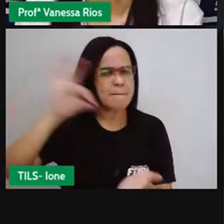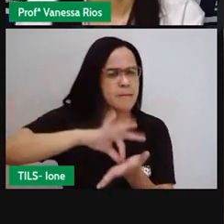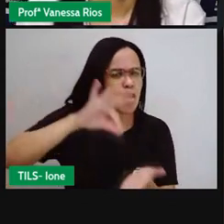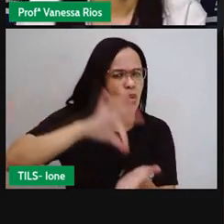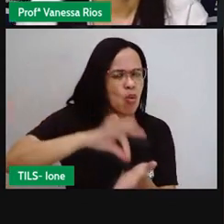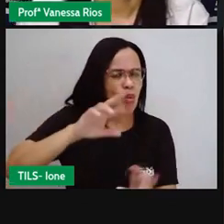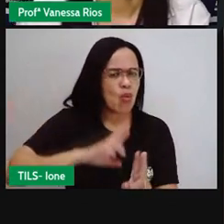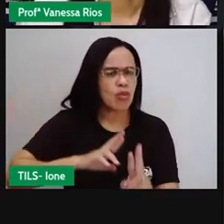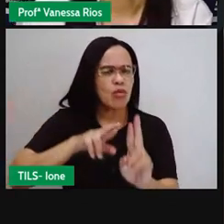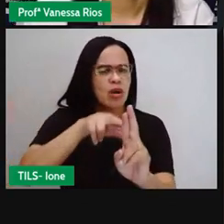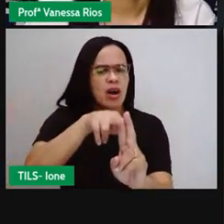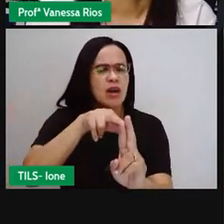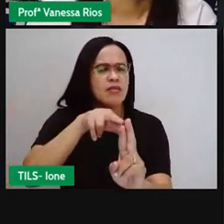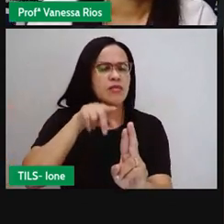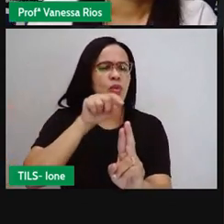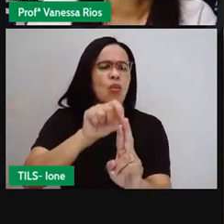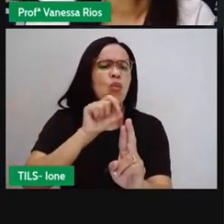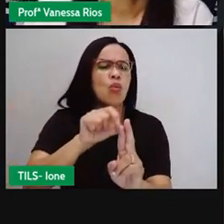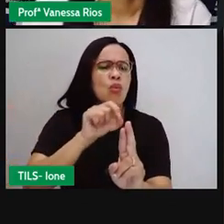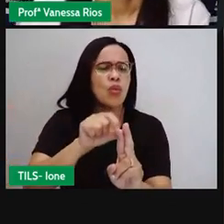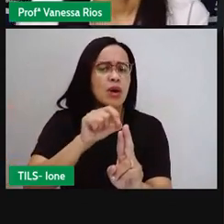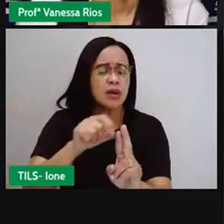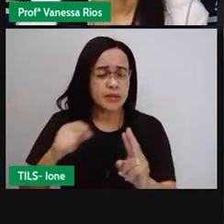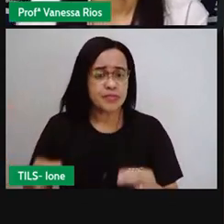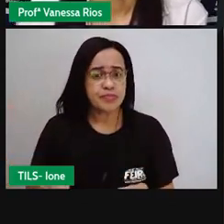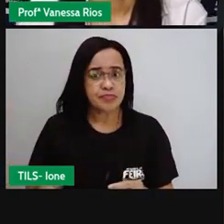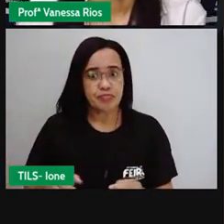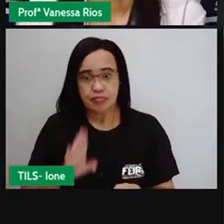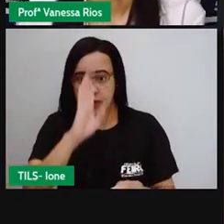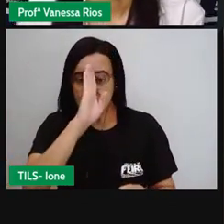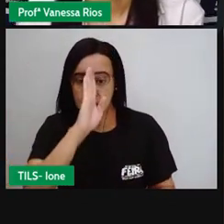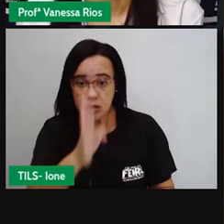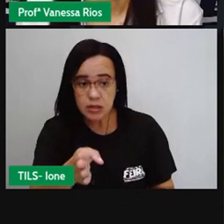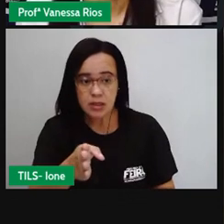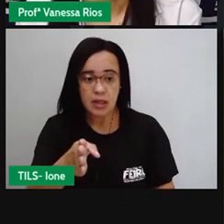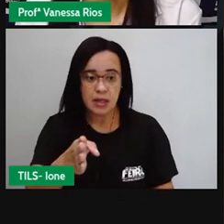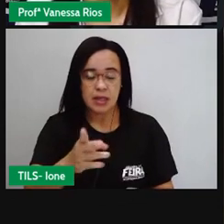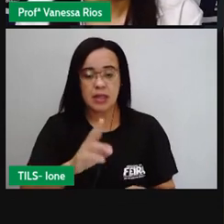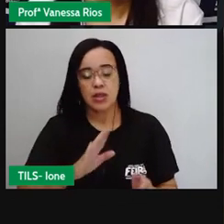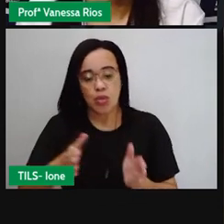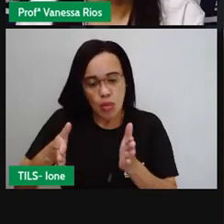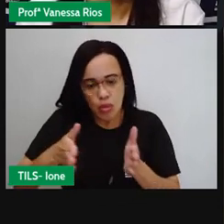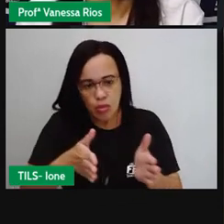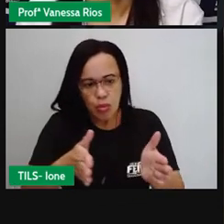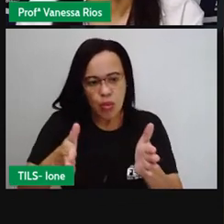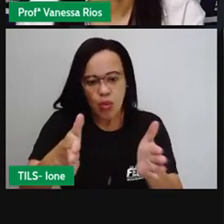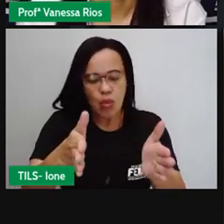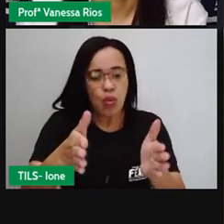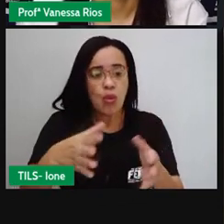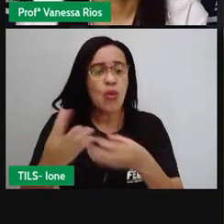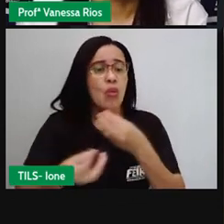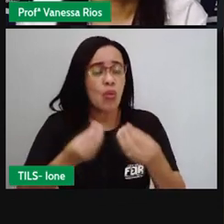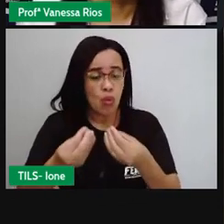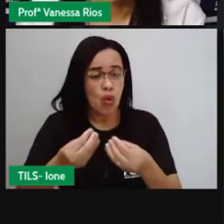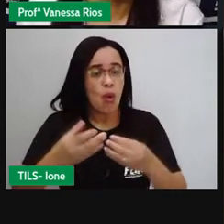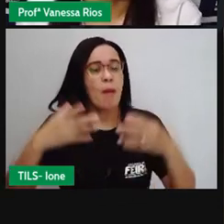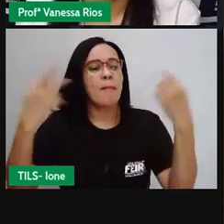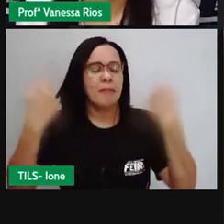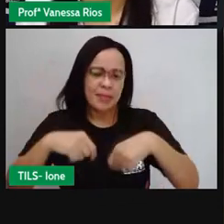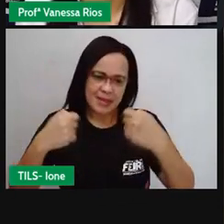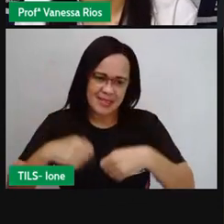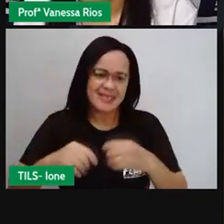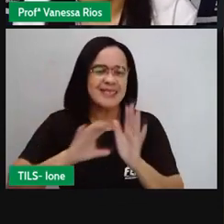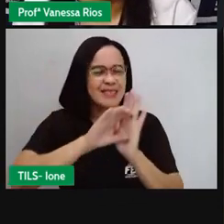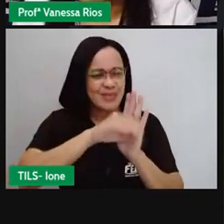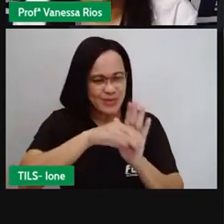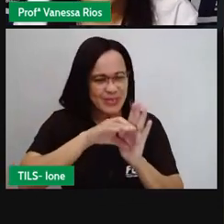a gente precisa saber o que é seguir em linha reta. Então, gente vai observar aí alguns conceitos pertencentes aí a esse